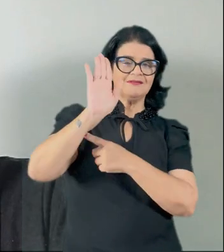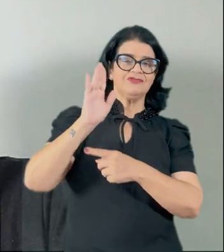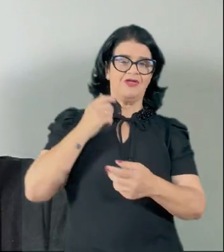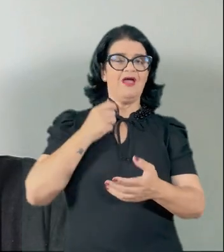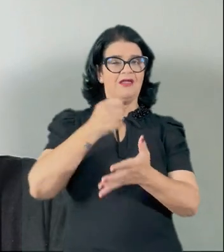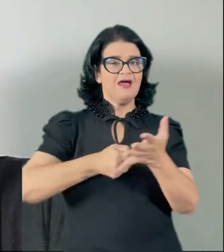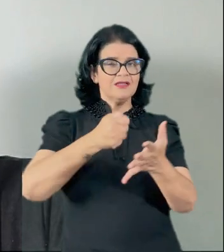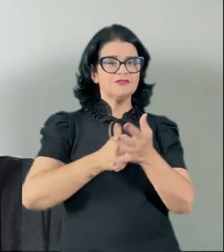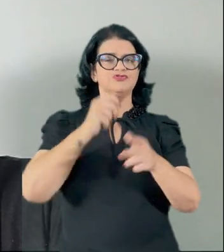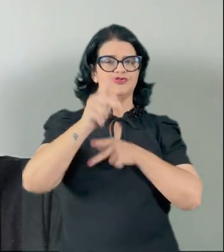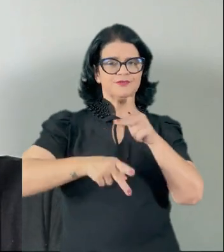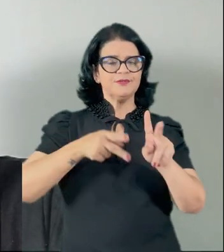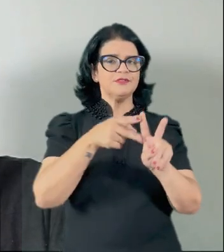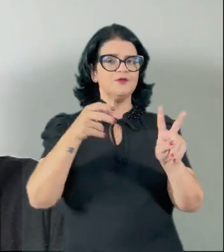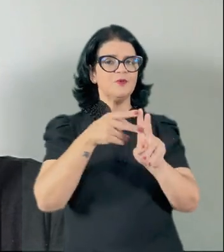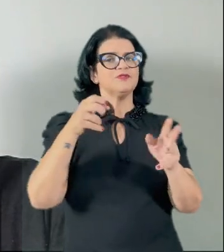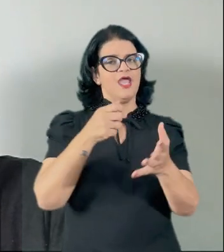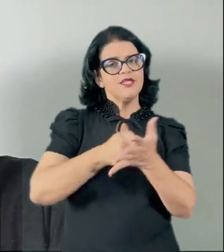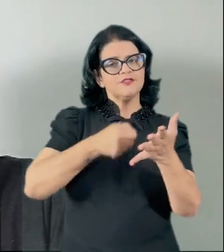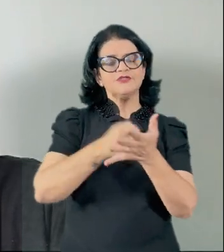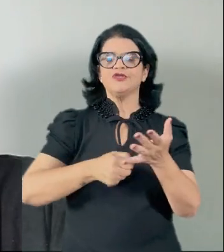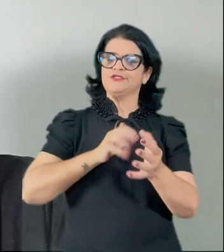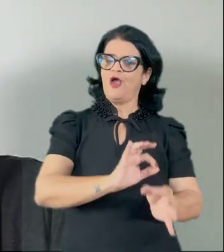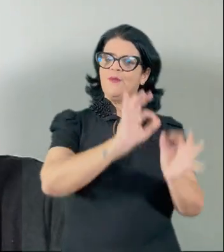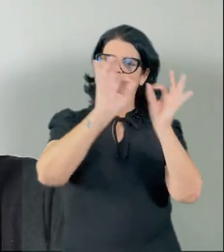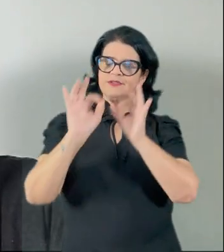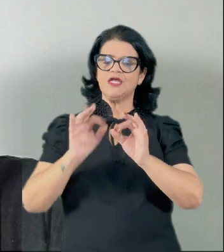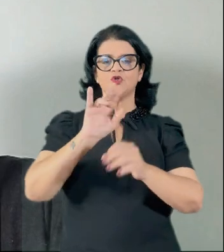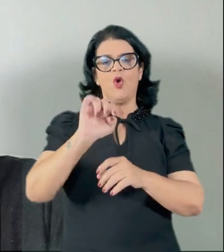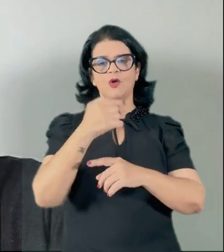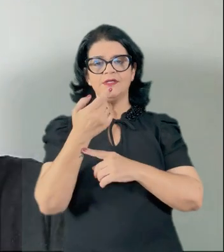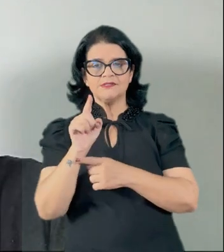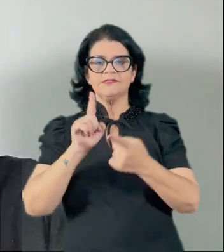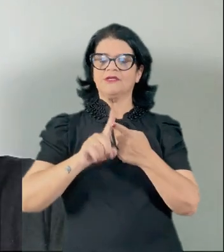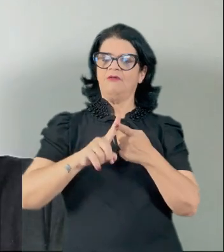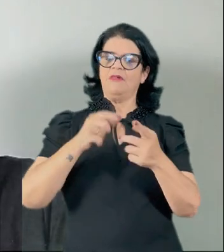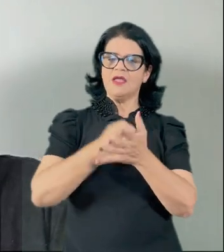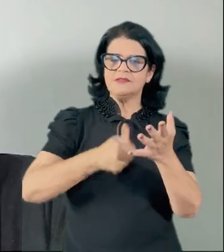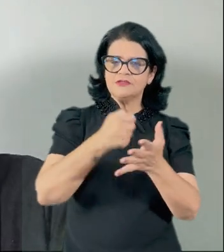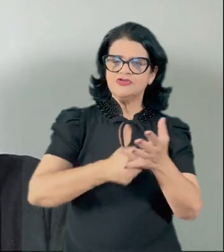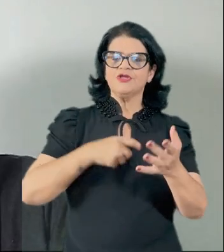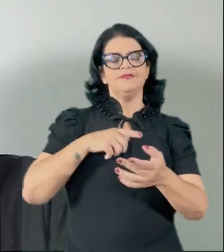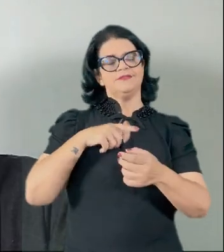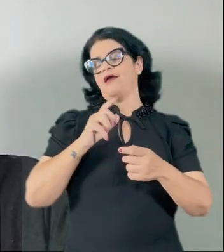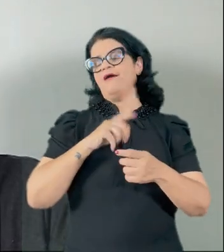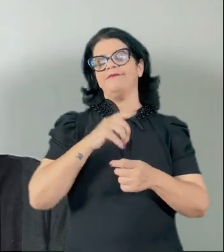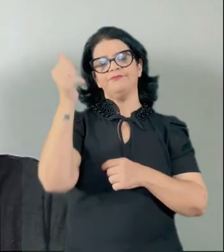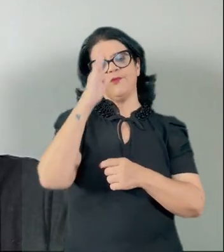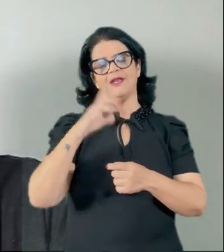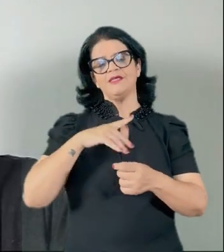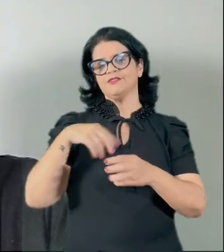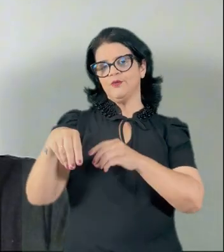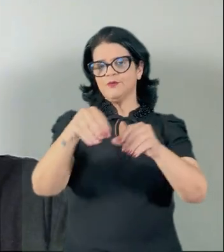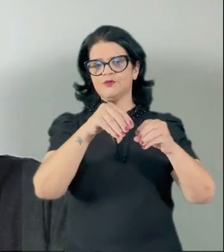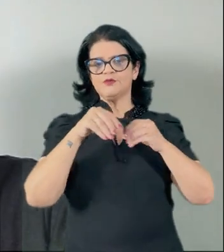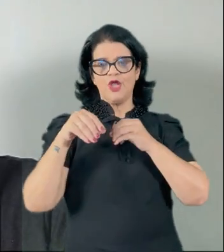questões que destaquem a grande resistência desses povos. Resistência ao processo de colonização europeia, resistência em relação às